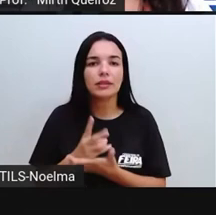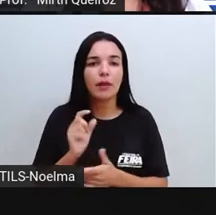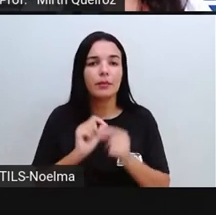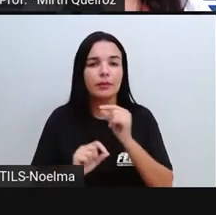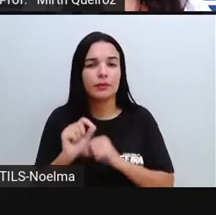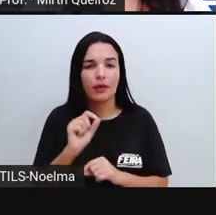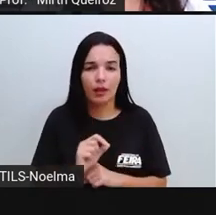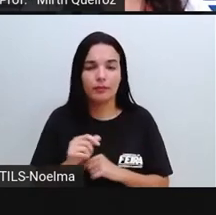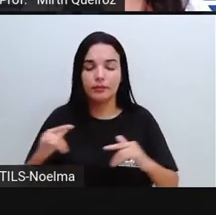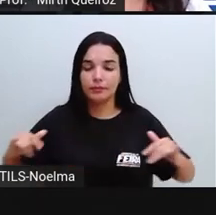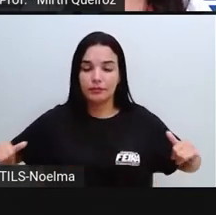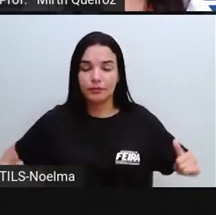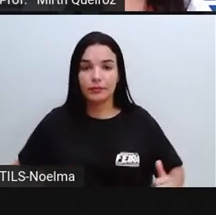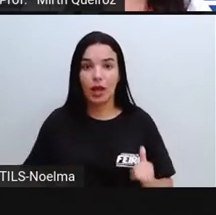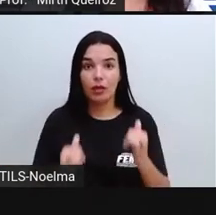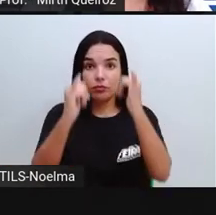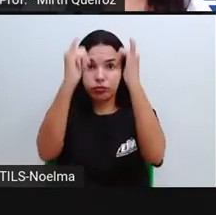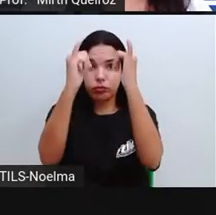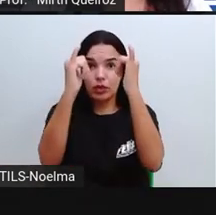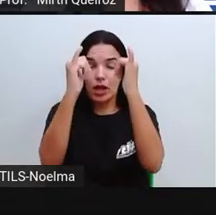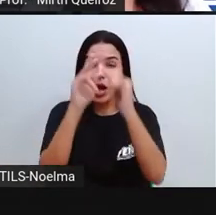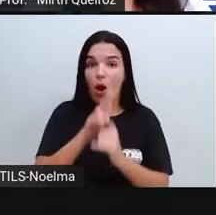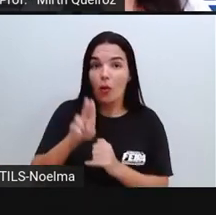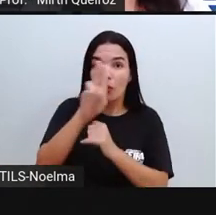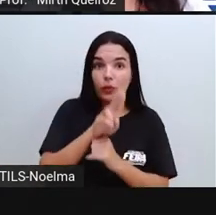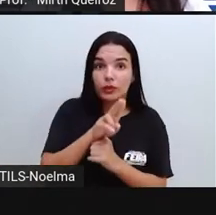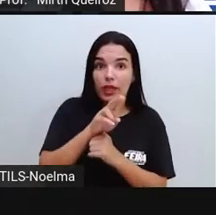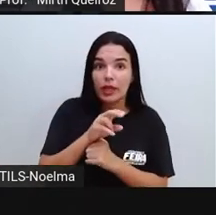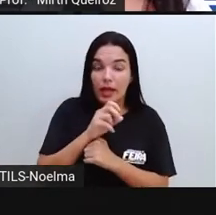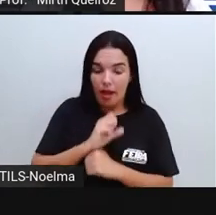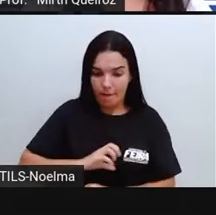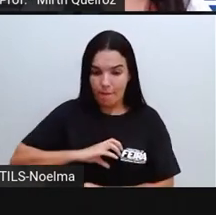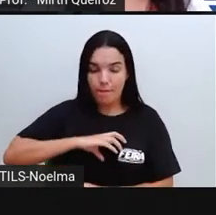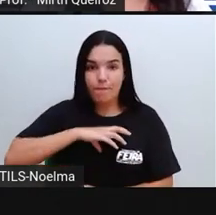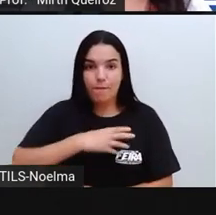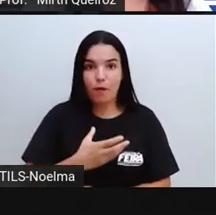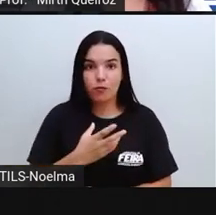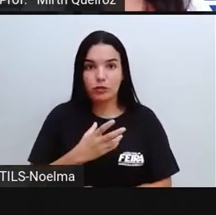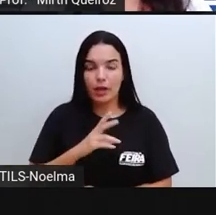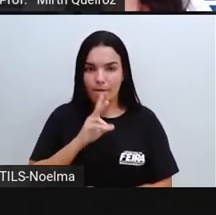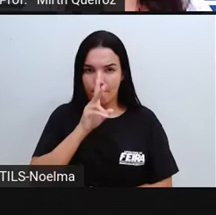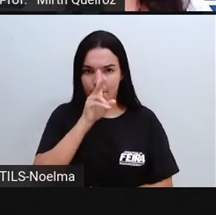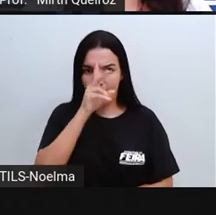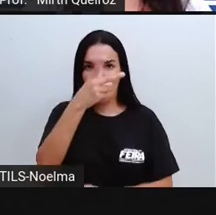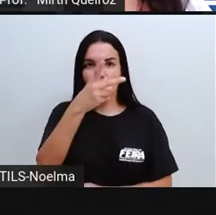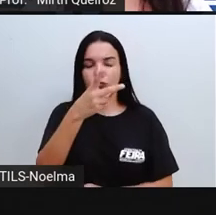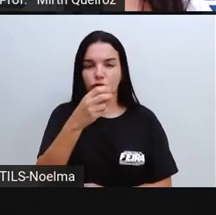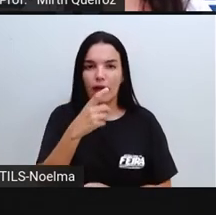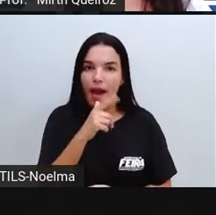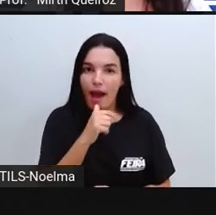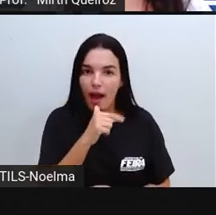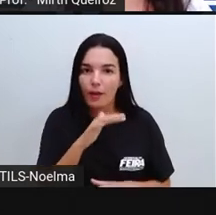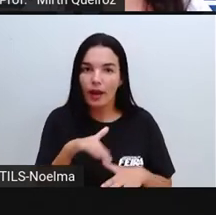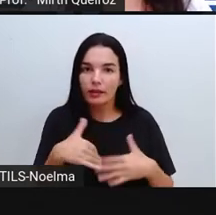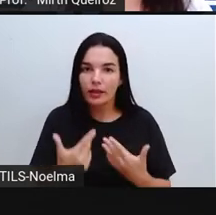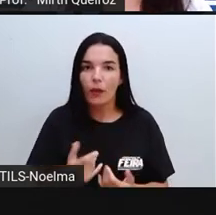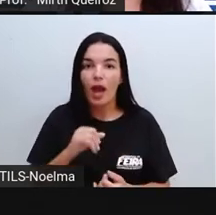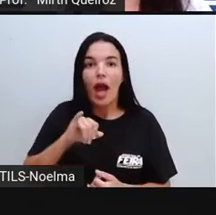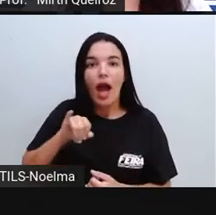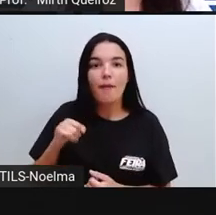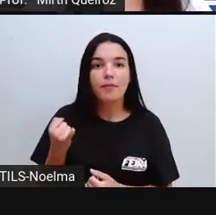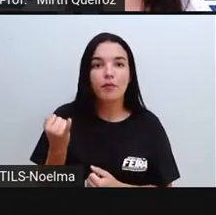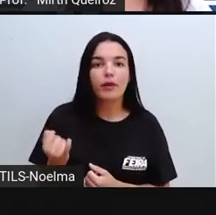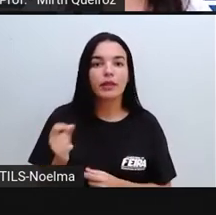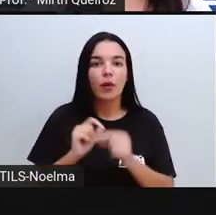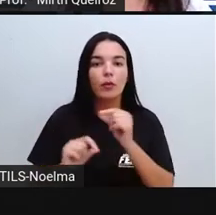que se utiliza da força da água, né? Para produzir energia, ela aproveita o potencial hidráulico